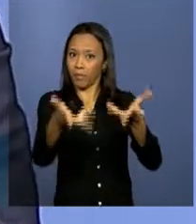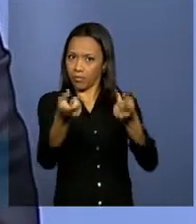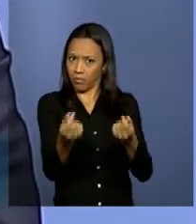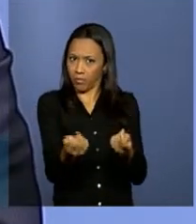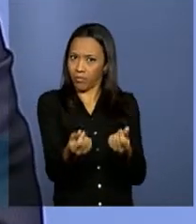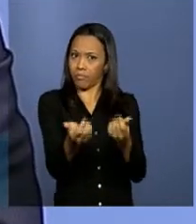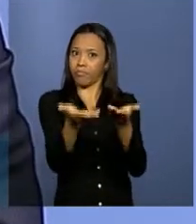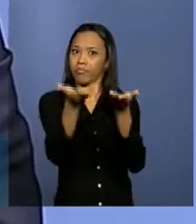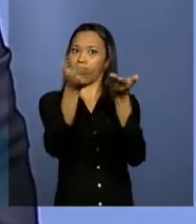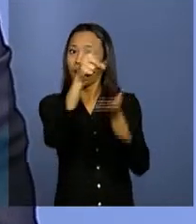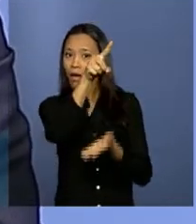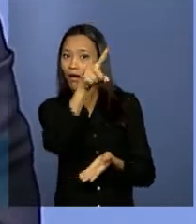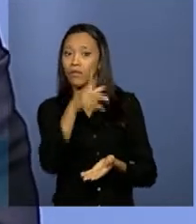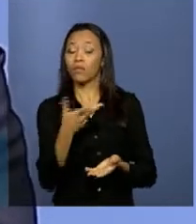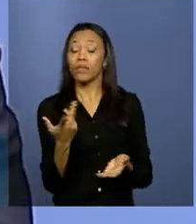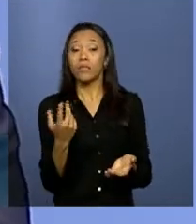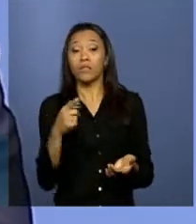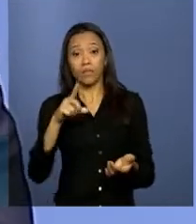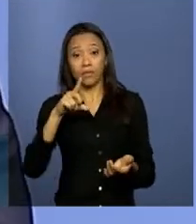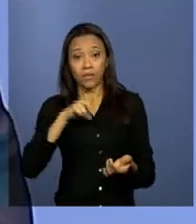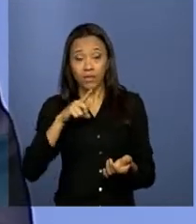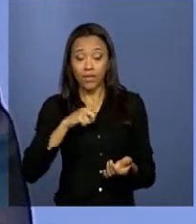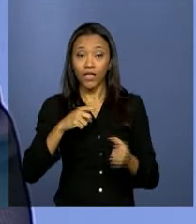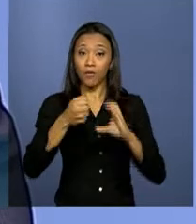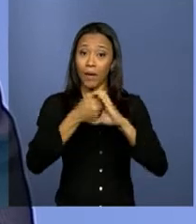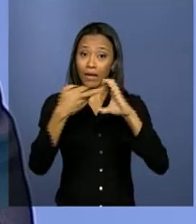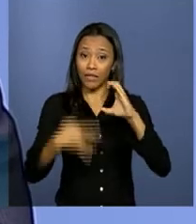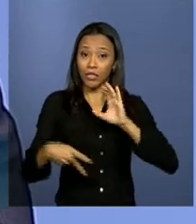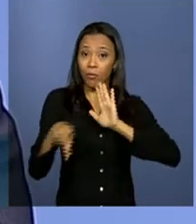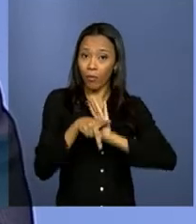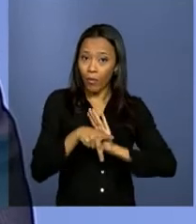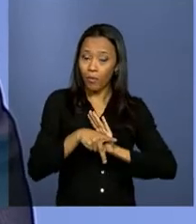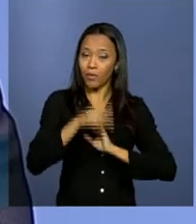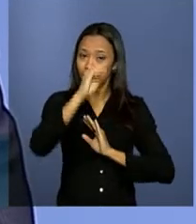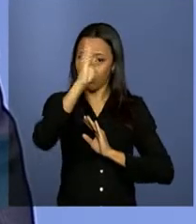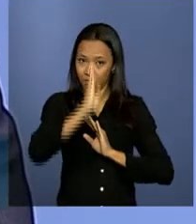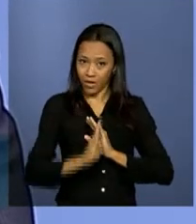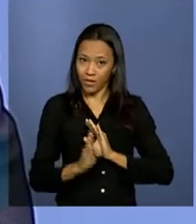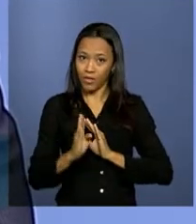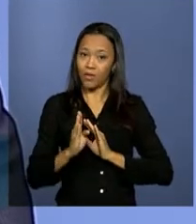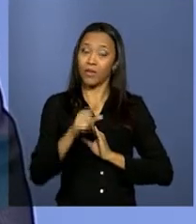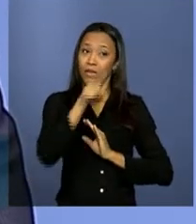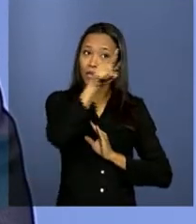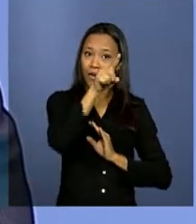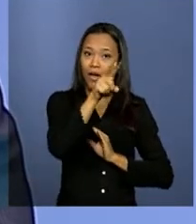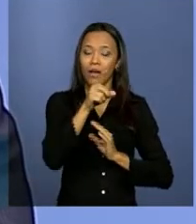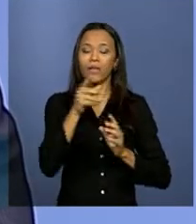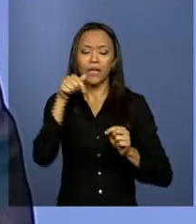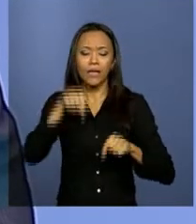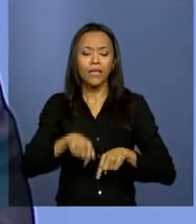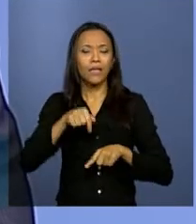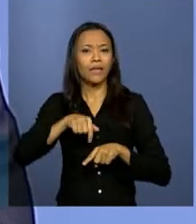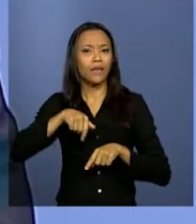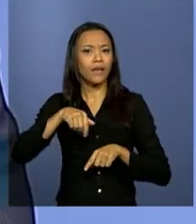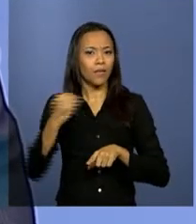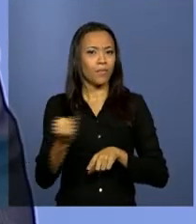e que há uma característica no comércio brasileiro com os Estados Unidos que me parece muito importante. Aqui,